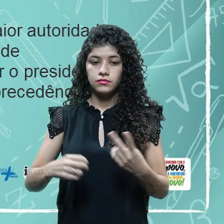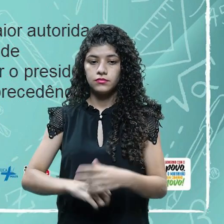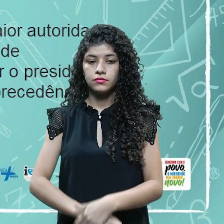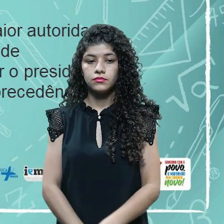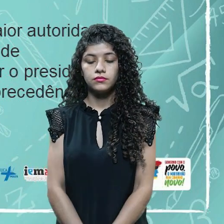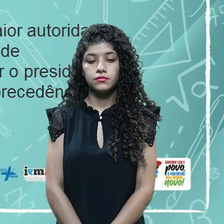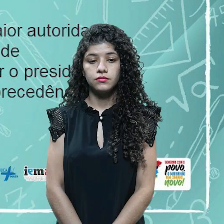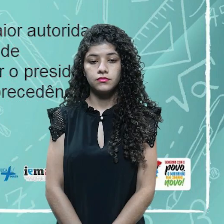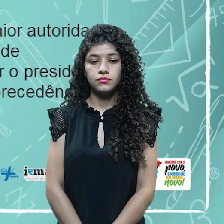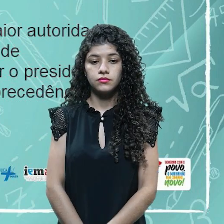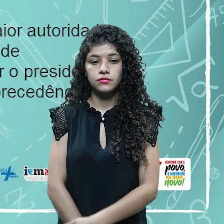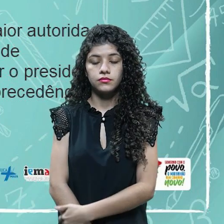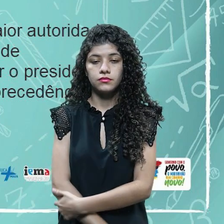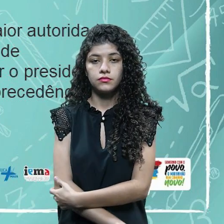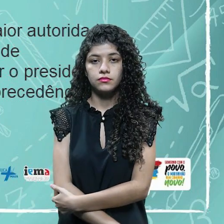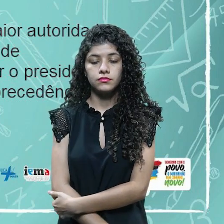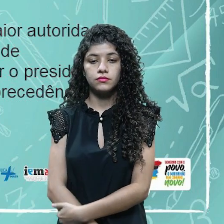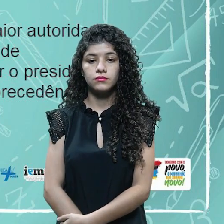mesas de autoridades.